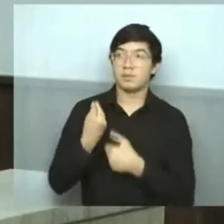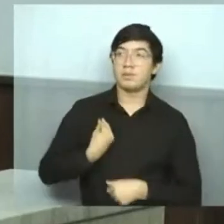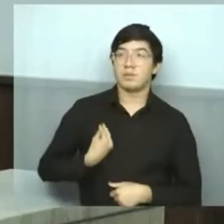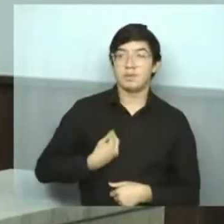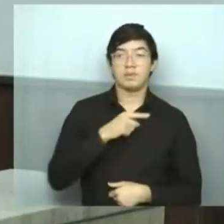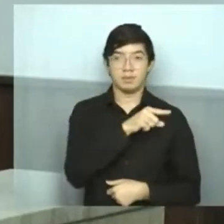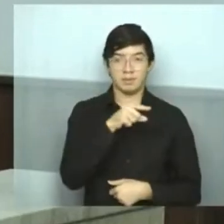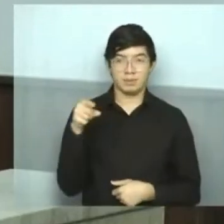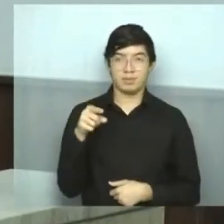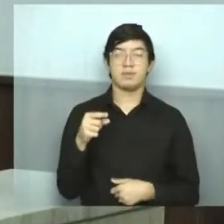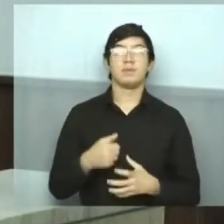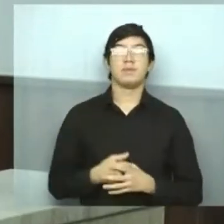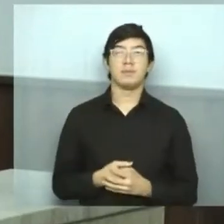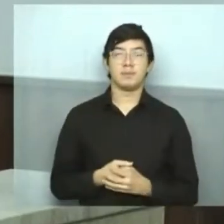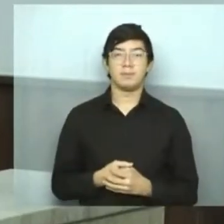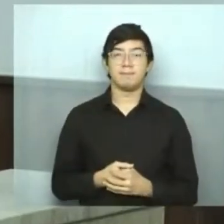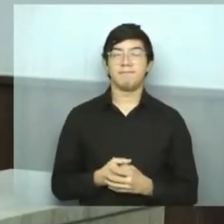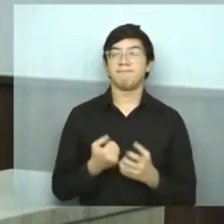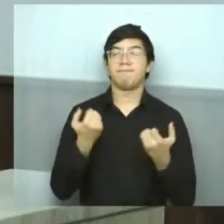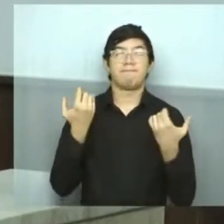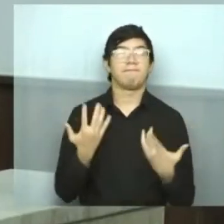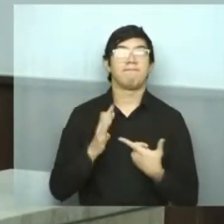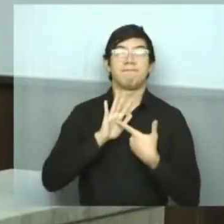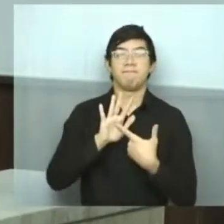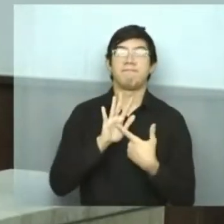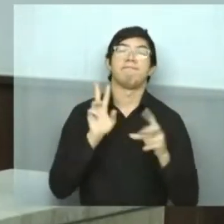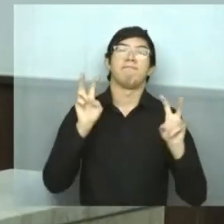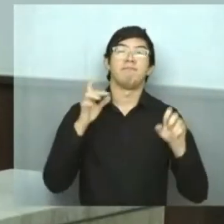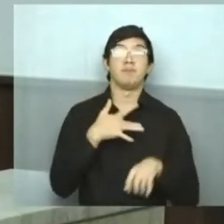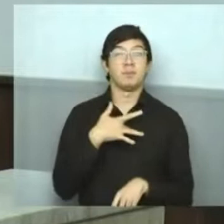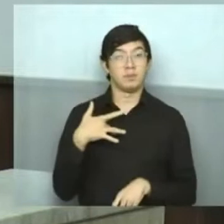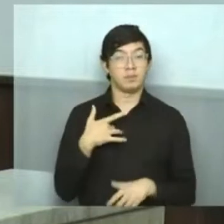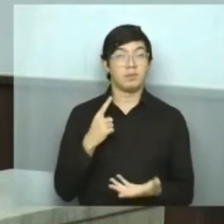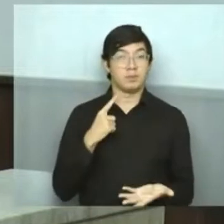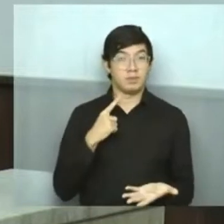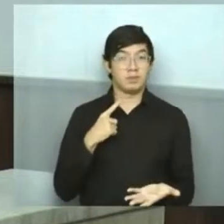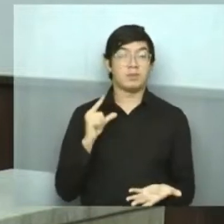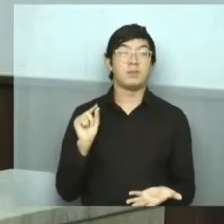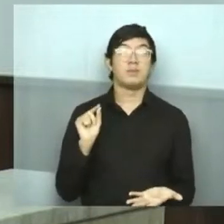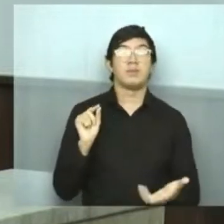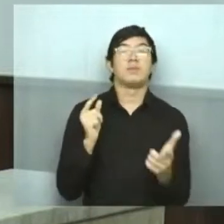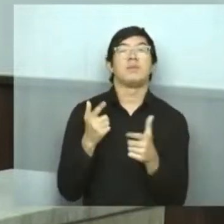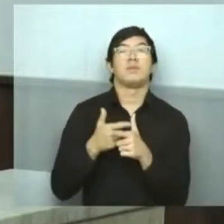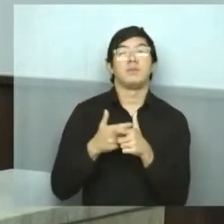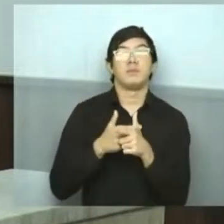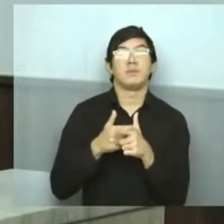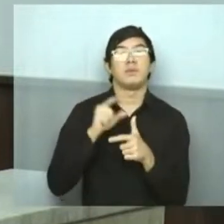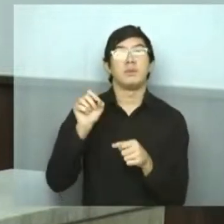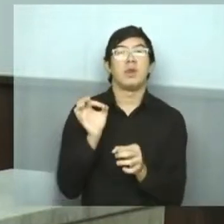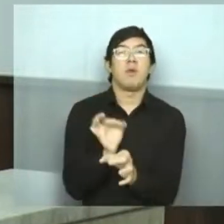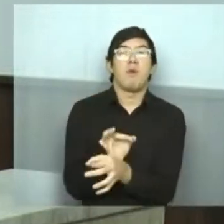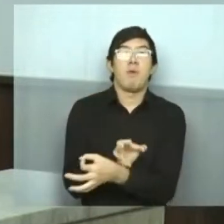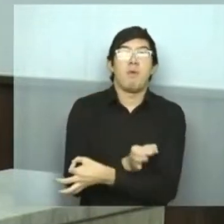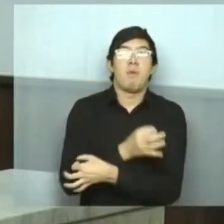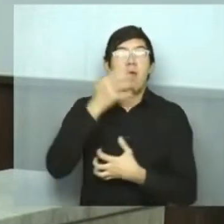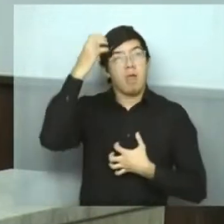Gostaria muito de chamar a atenção para uma situação de saúde que nós estamos vivenciando no momento, que é com o surto de moquepox, mais conhecido